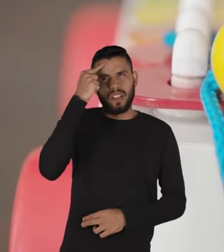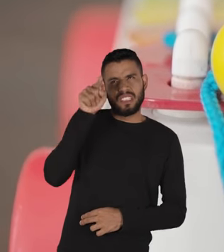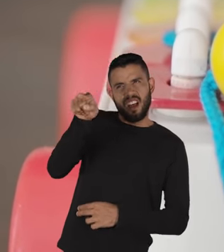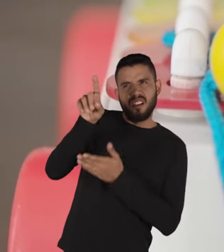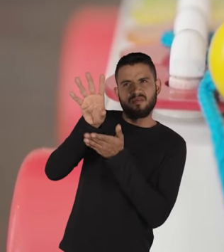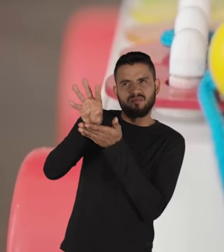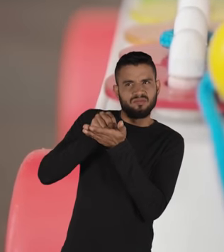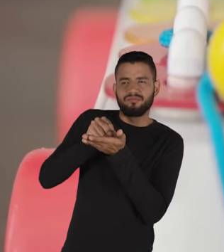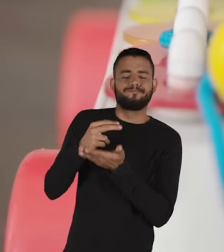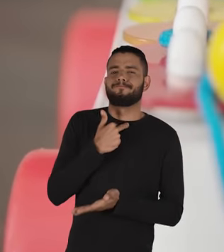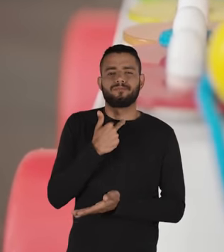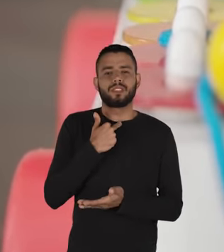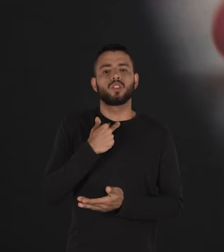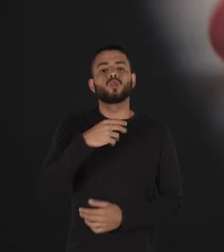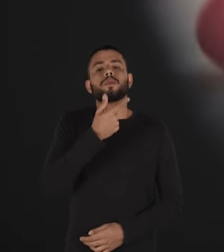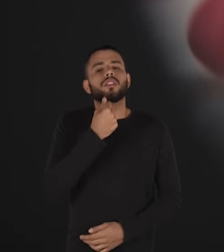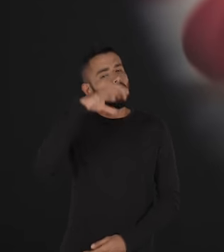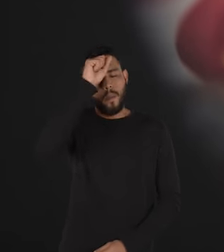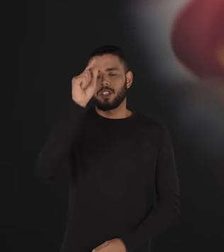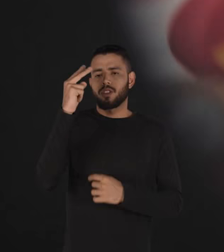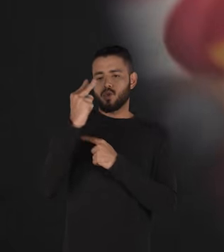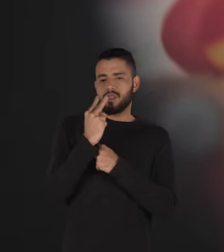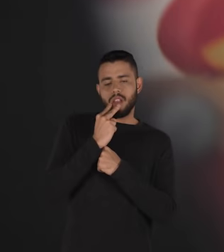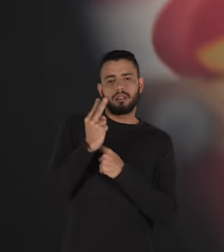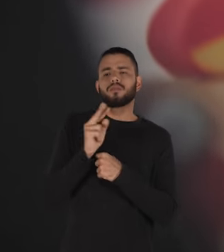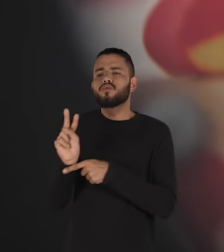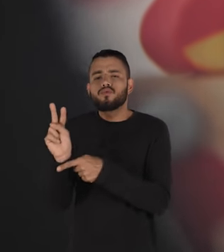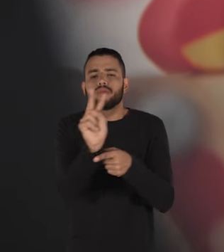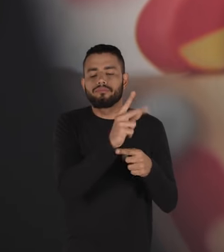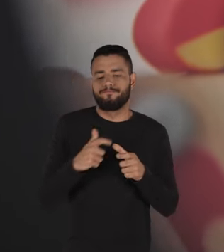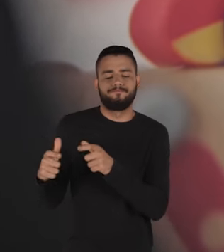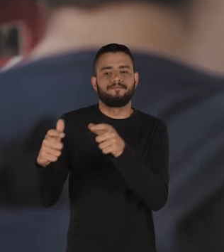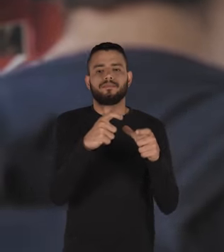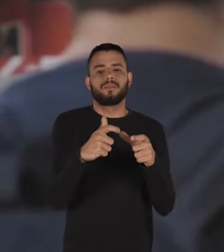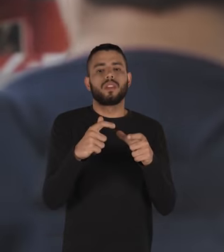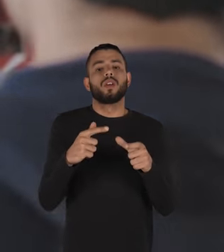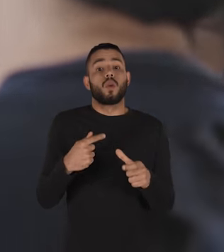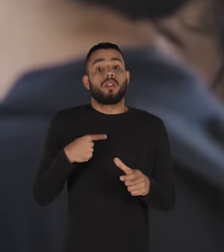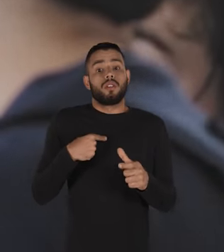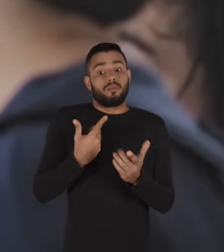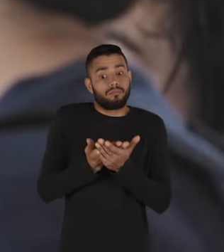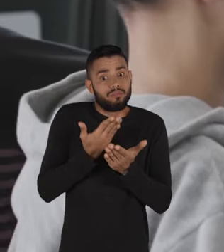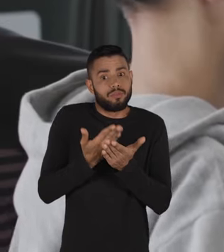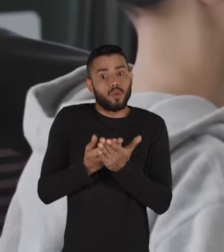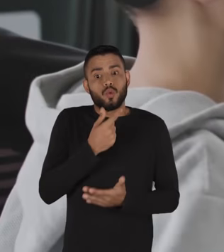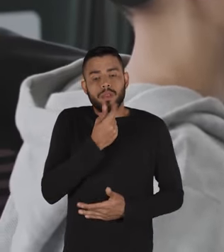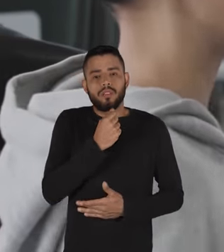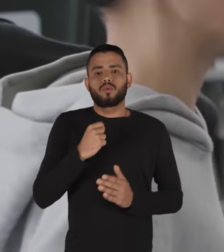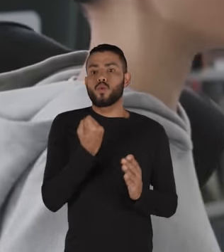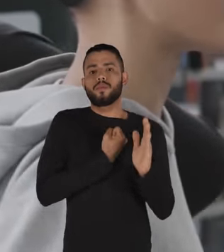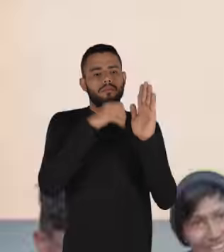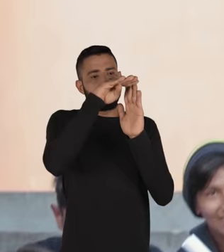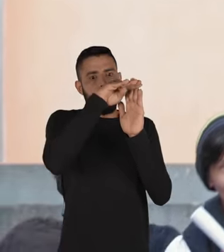isso não é para eles e que não aprendam a cuidar de si, dos outros e nem do ambiente ao redor. Jovens conversam. O desempenho escolar dos meninos vem caindo em vários